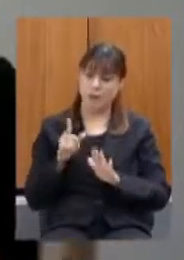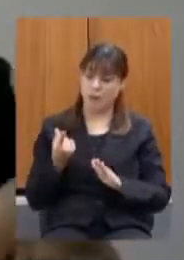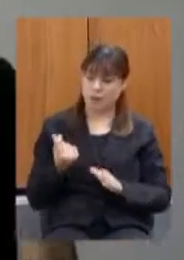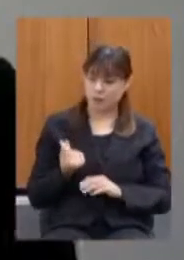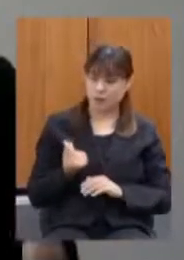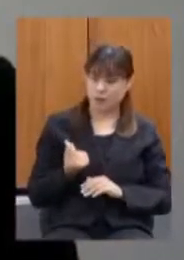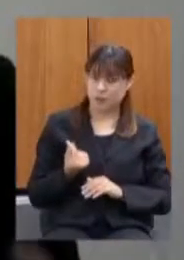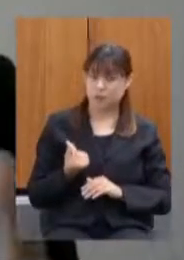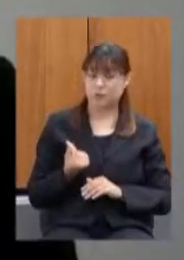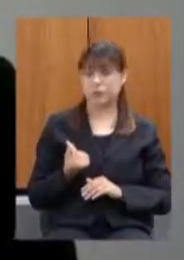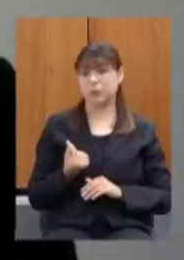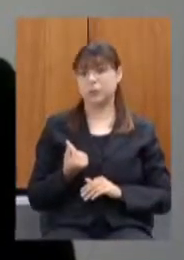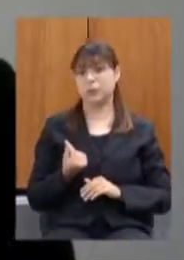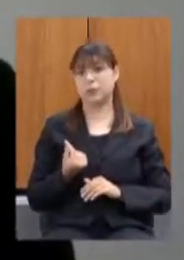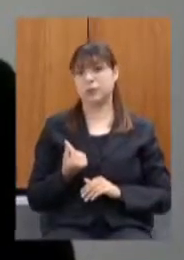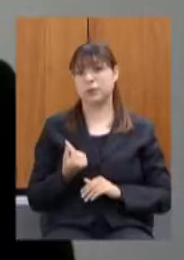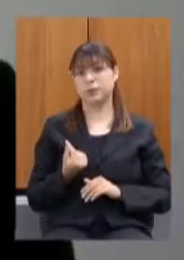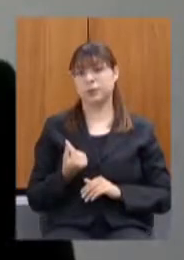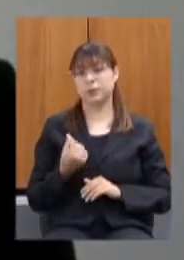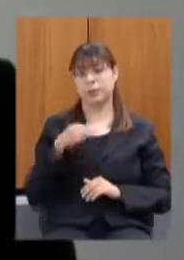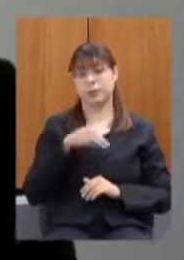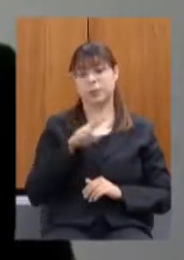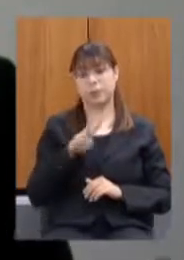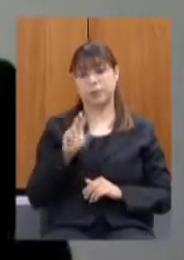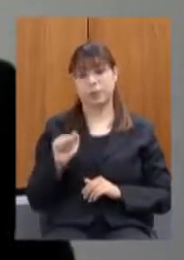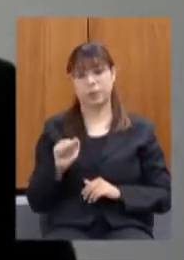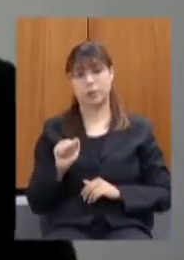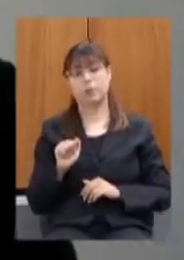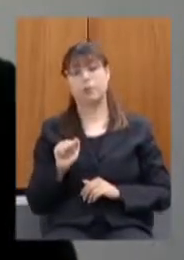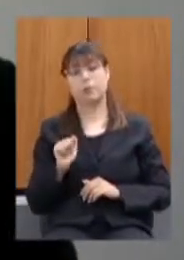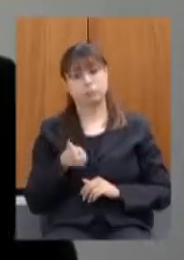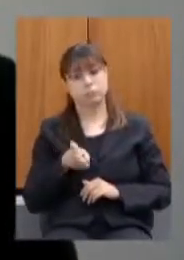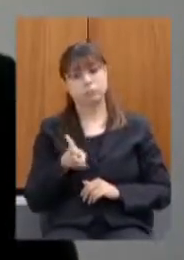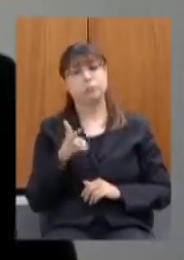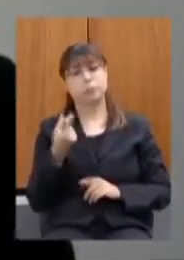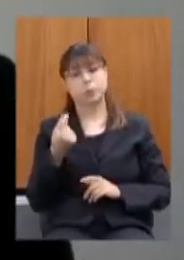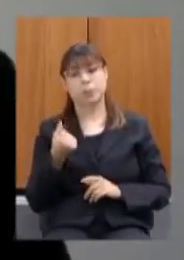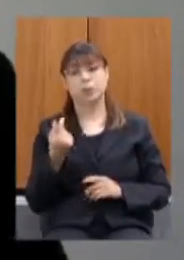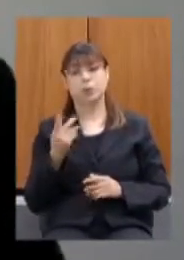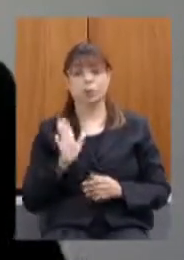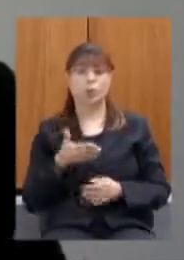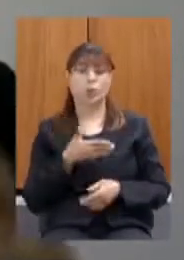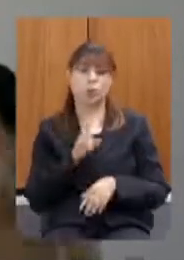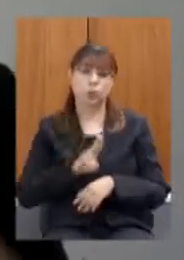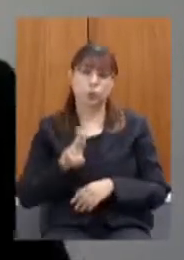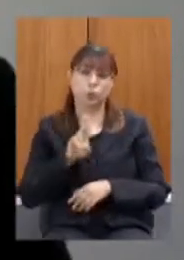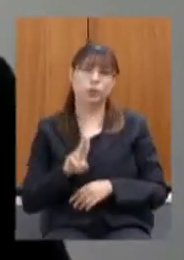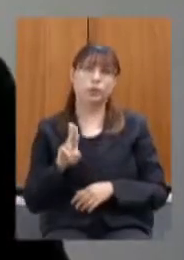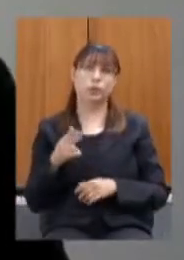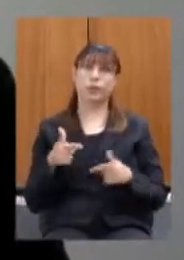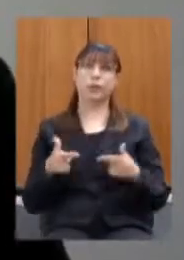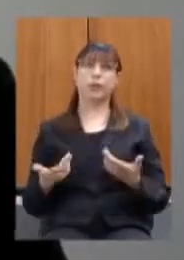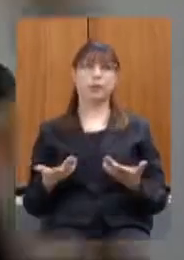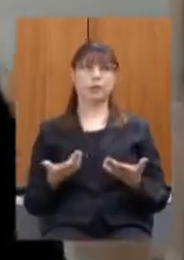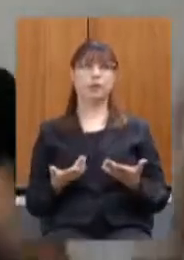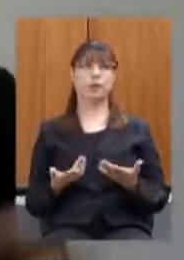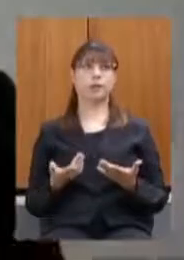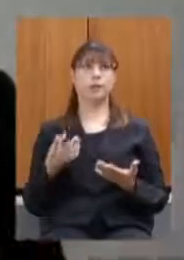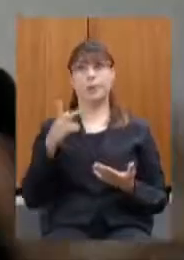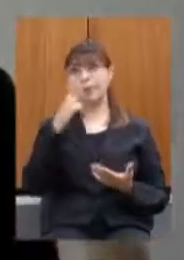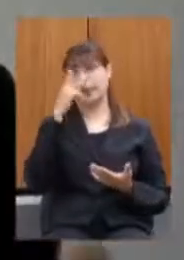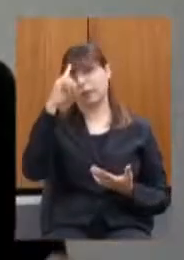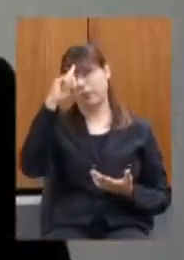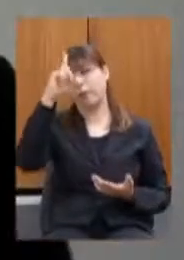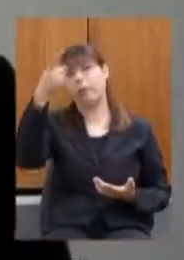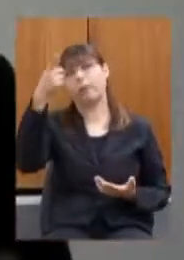a MVA foi refletir os preços praticados não houve uma invenção não se